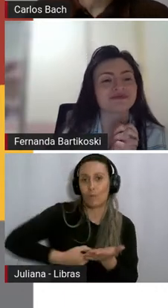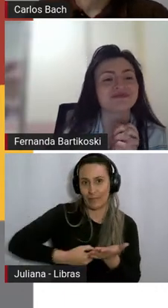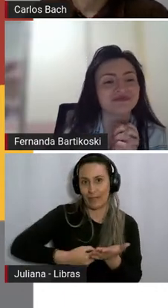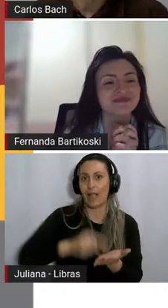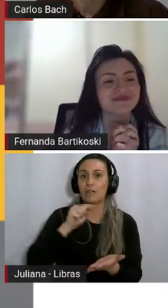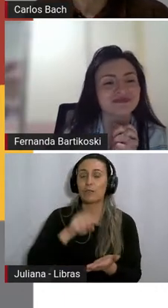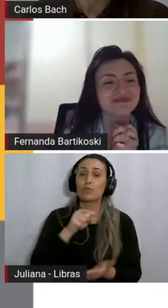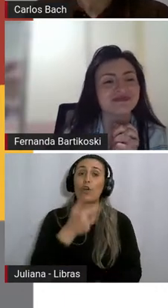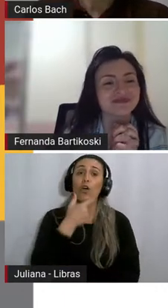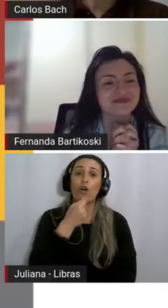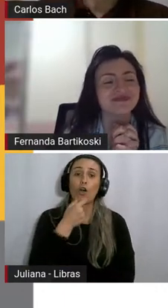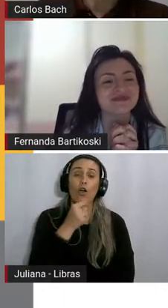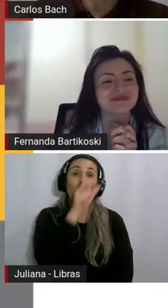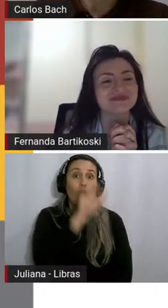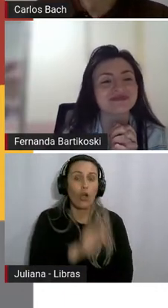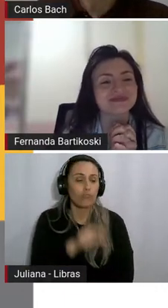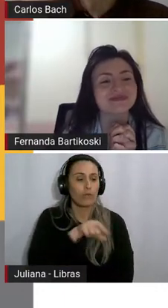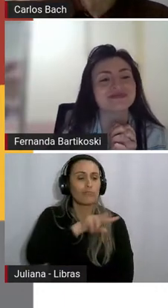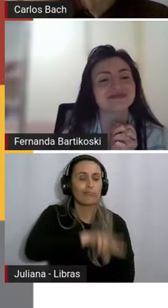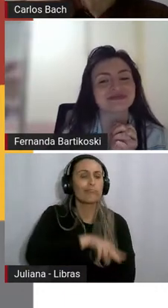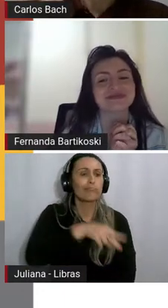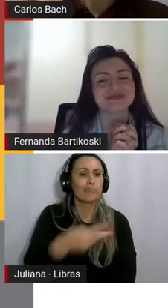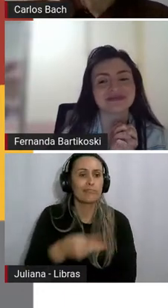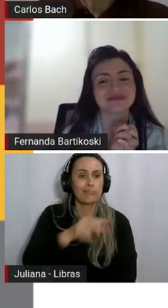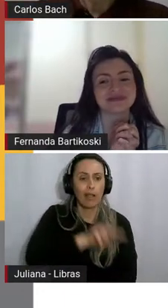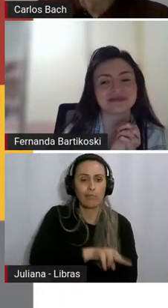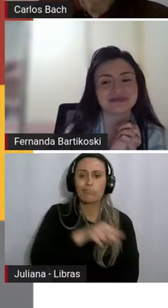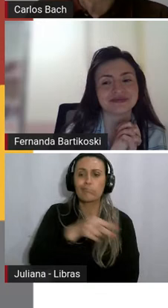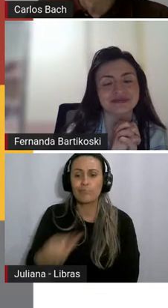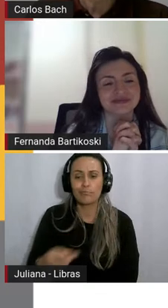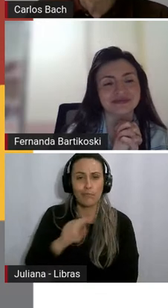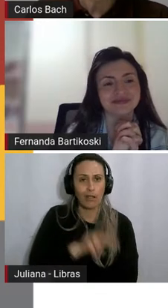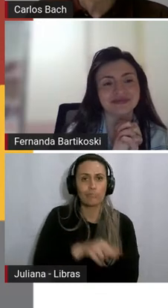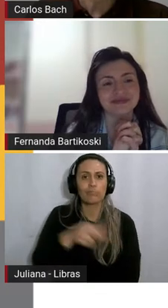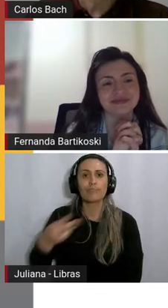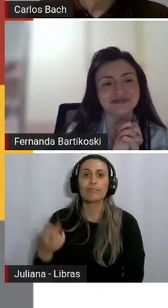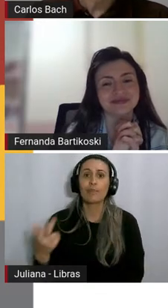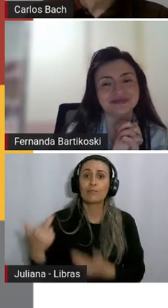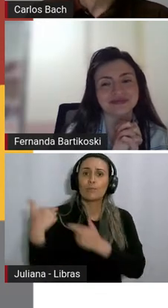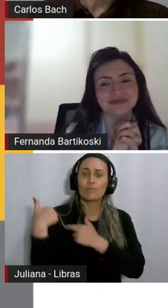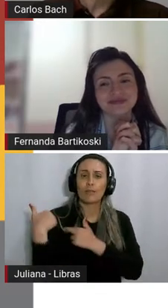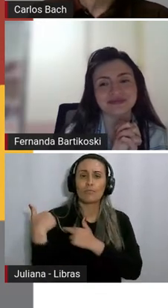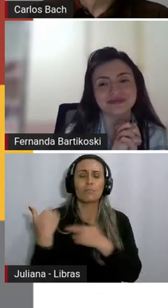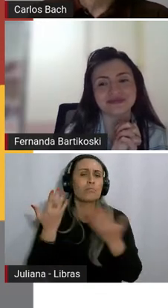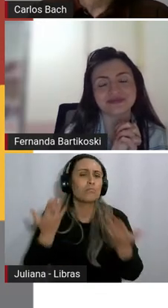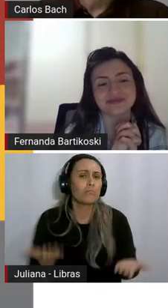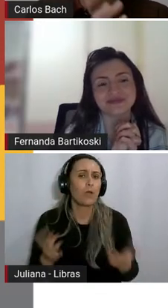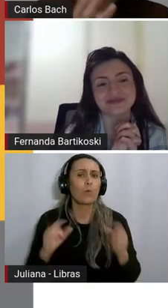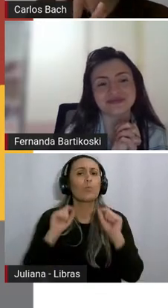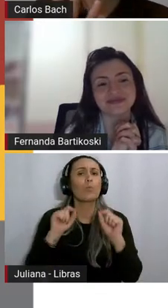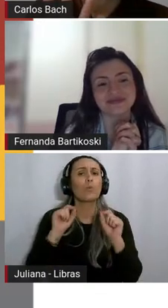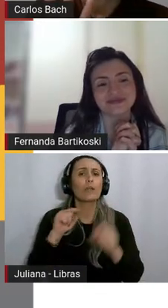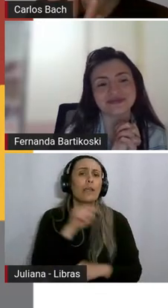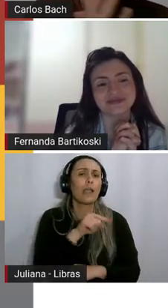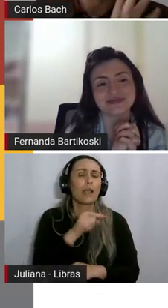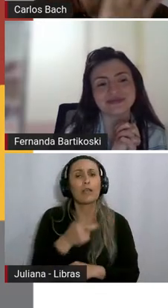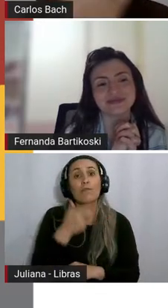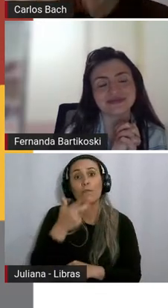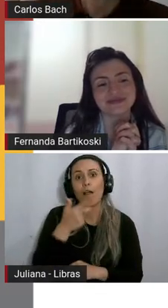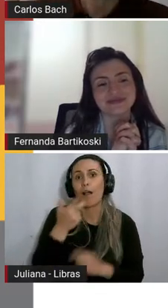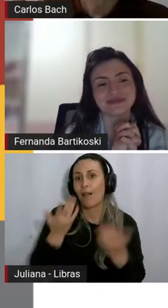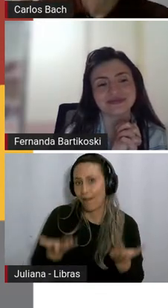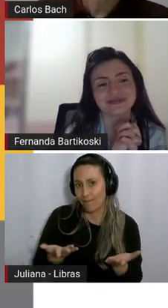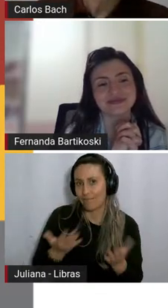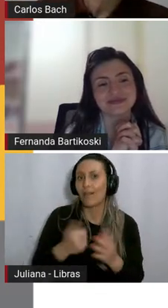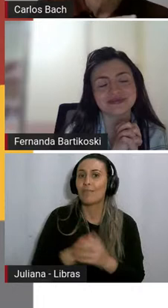homem. Passou pro outro. E assim vai, quer dizer... Que homem? De que ele tá falando, né? E aí... Aí